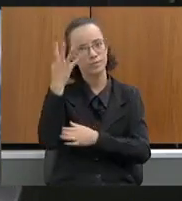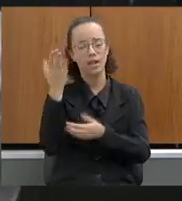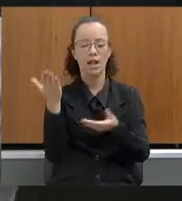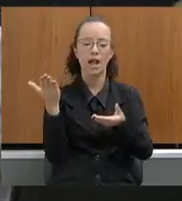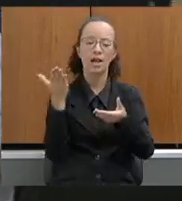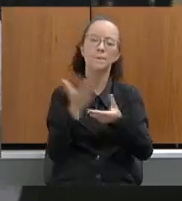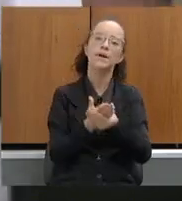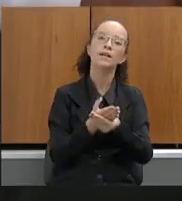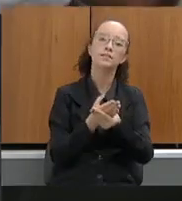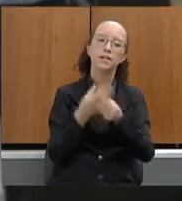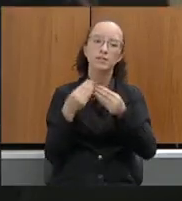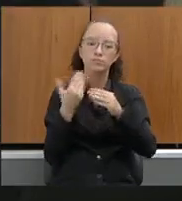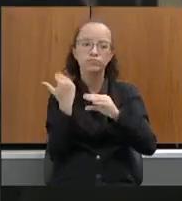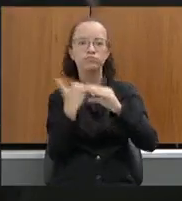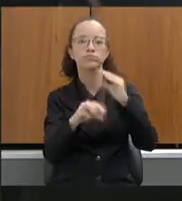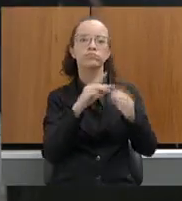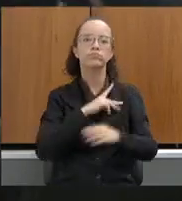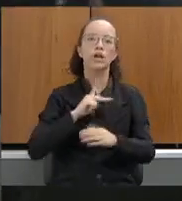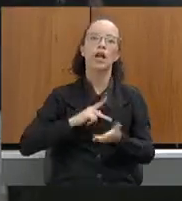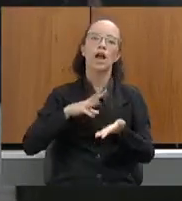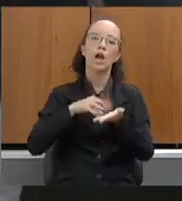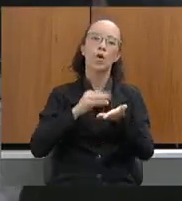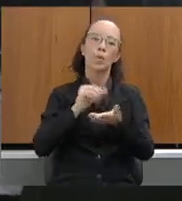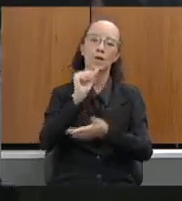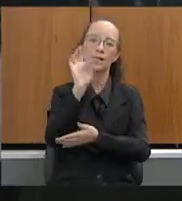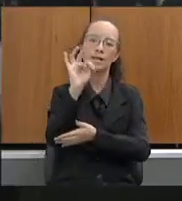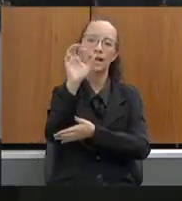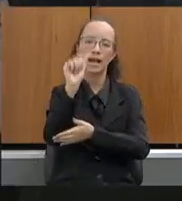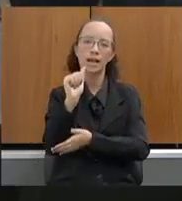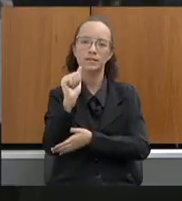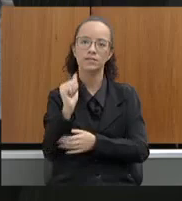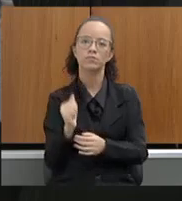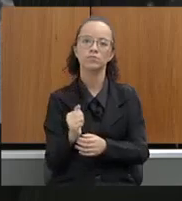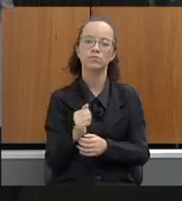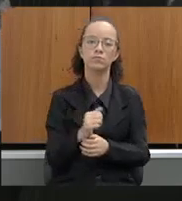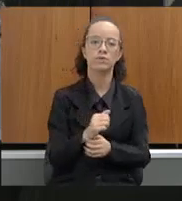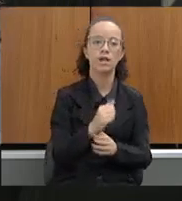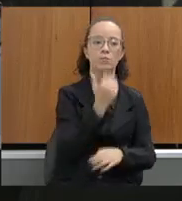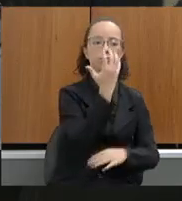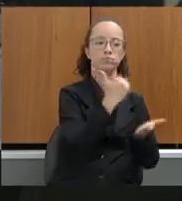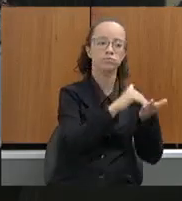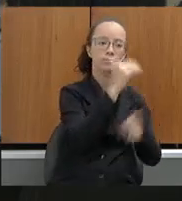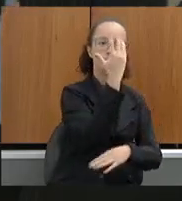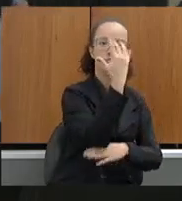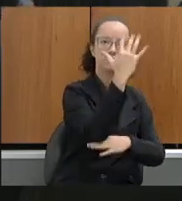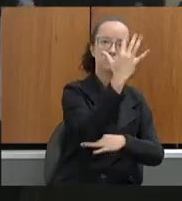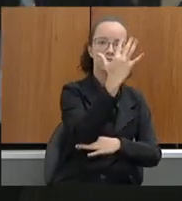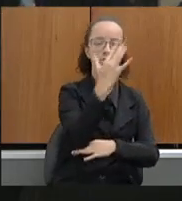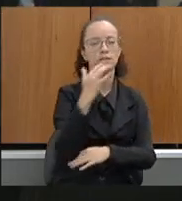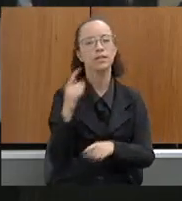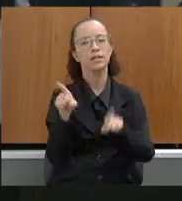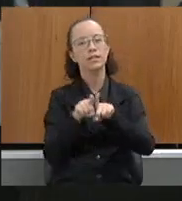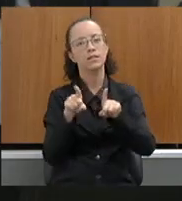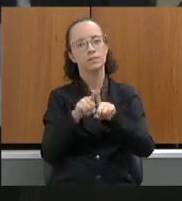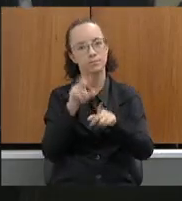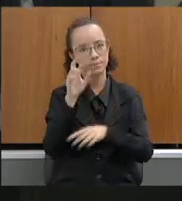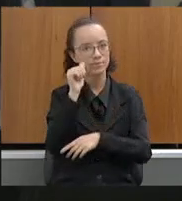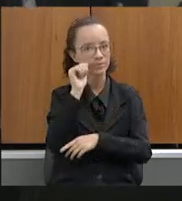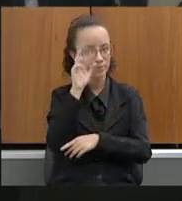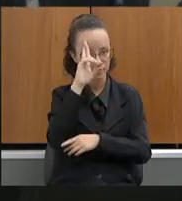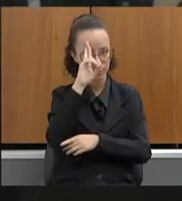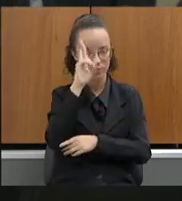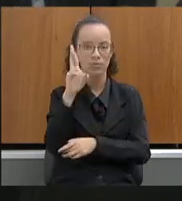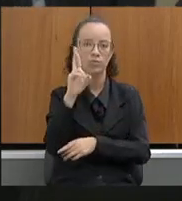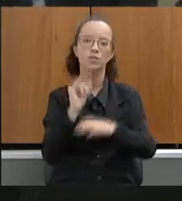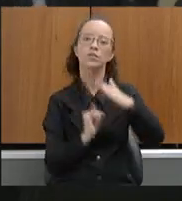à Assembleia Legislativa, cópia da ata da reunião realizada entre a Secretaria de Estado e Meio Ambiente, a diretora do Instituto